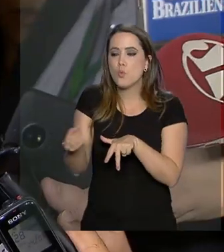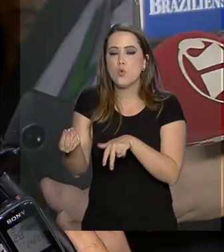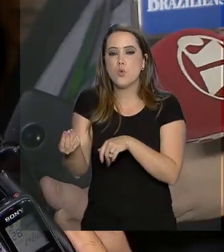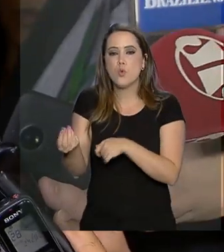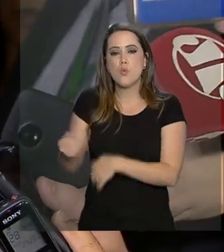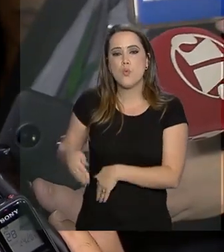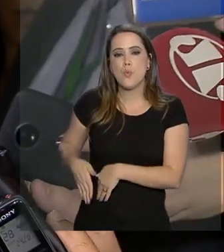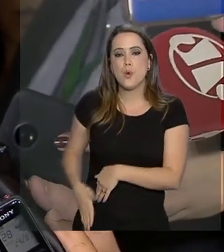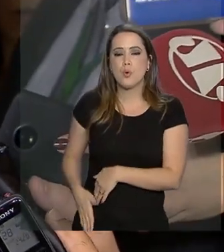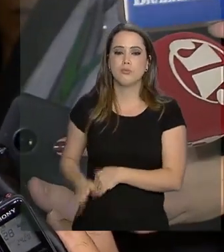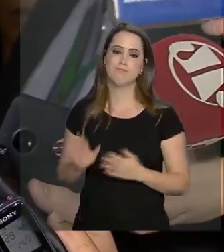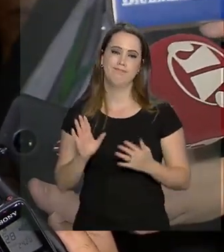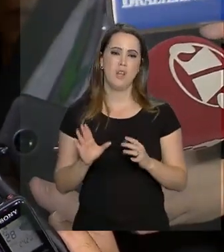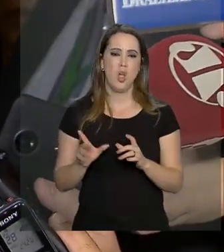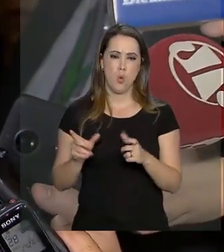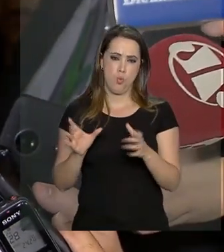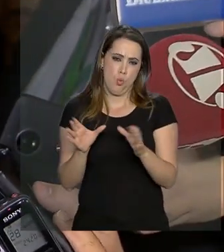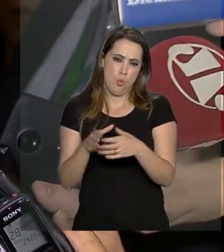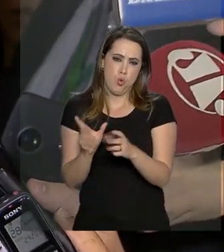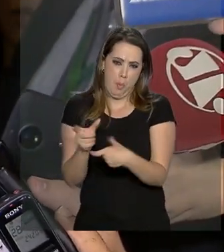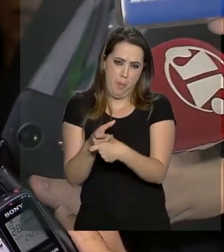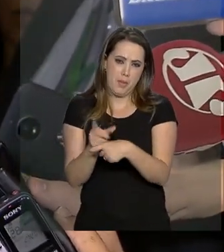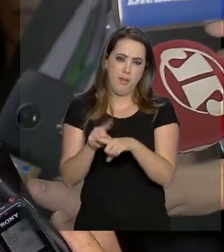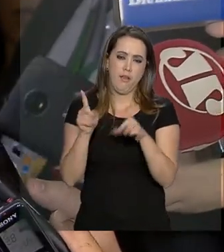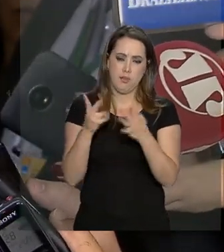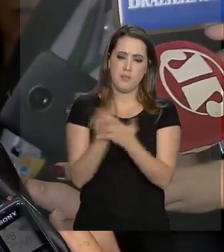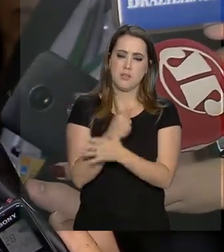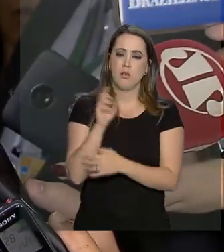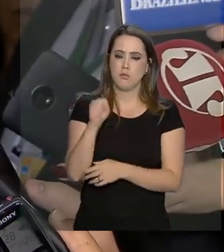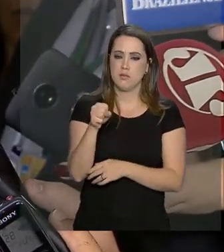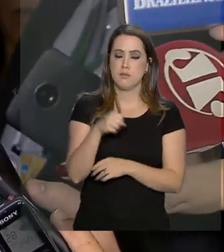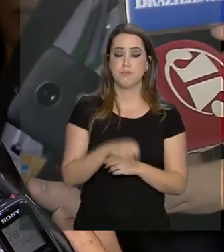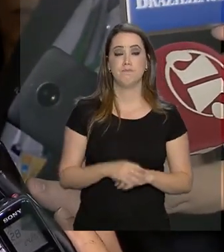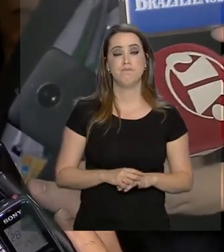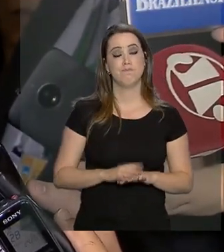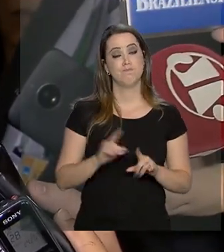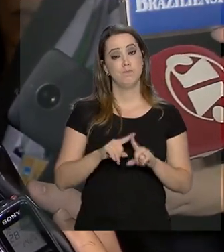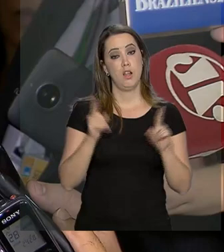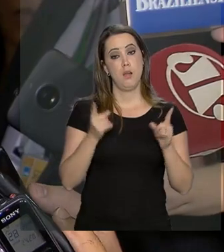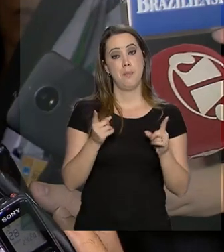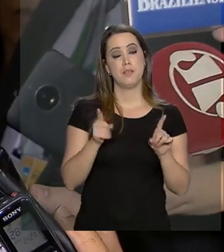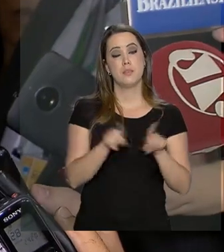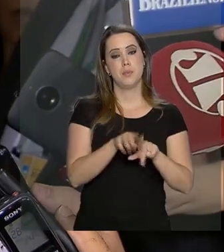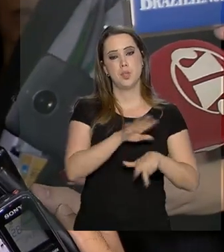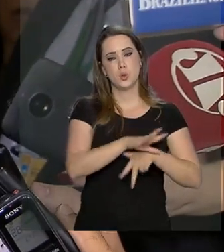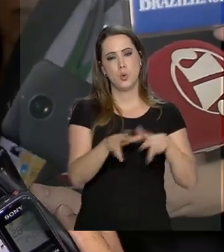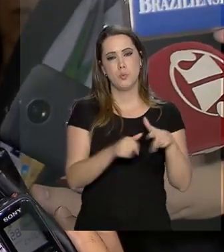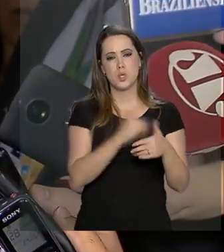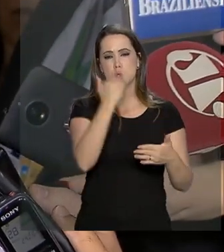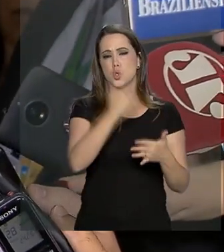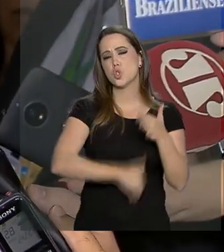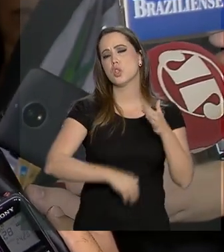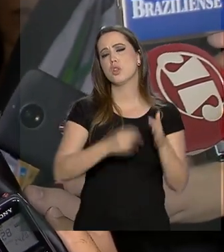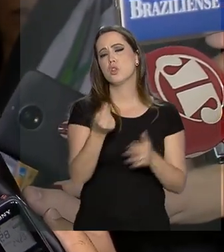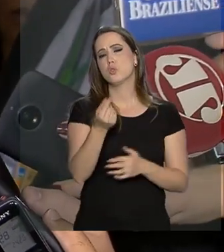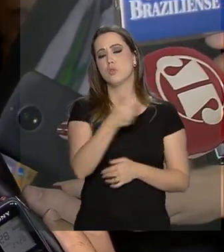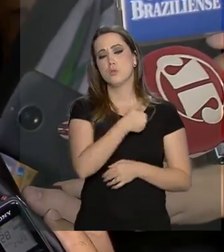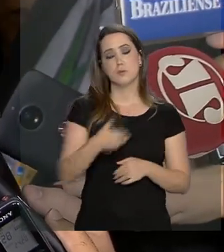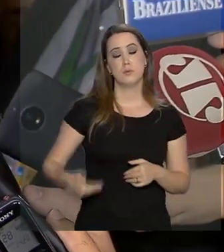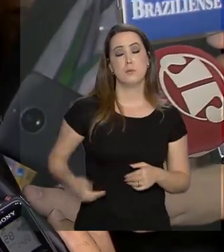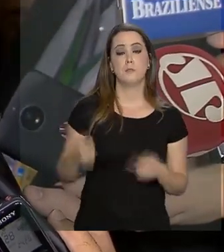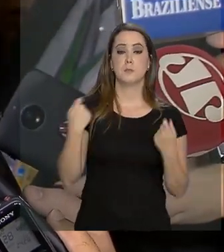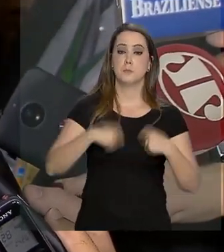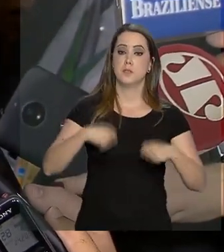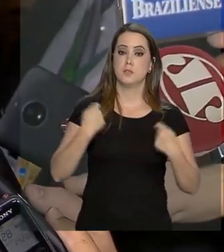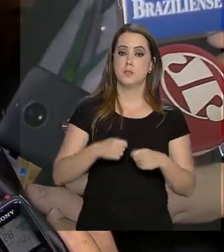mas isso acontece, acabam corrompendo para buscar impunidade. E, por outro lado, a corrupção também esvazia os recursos públicos necessários